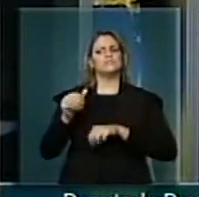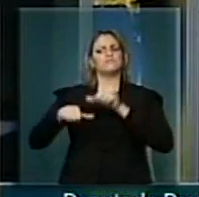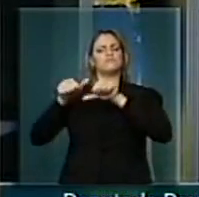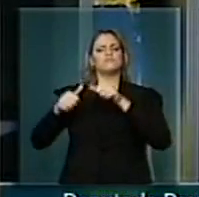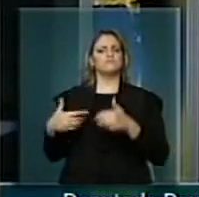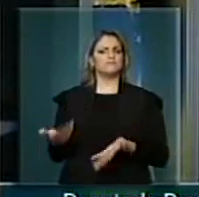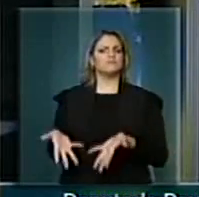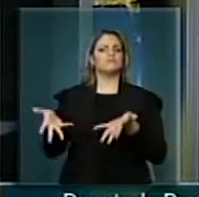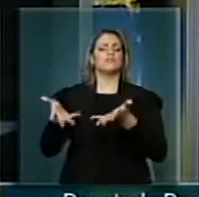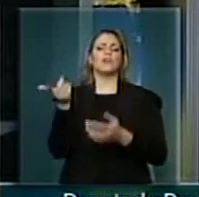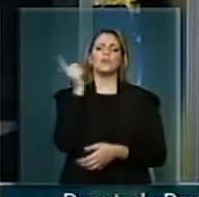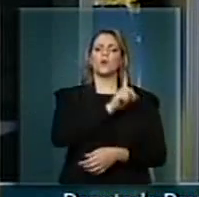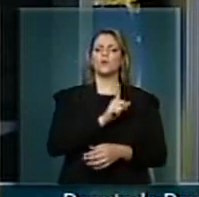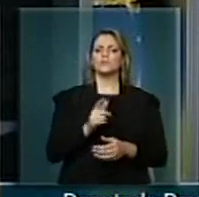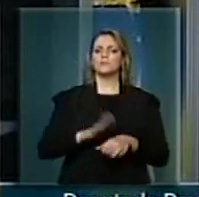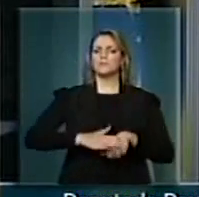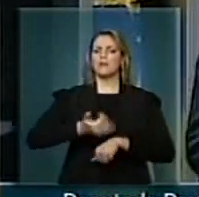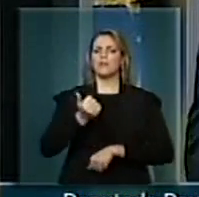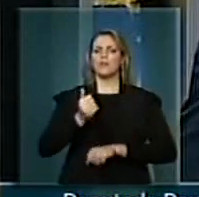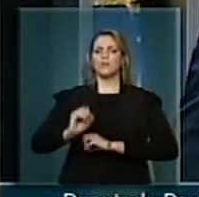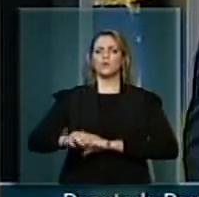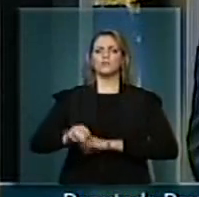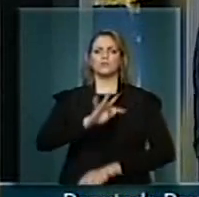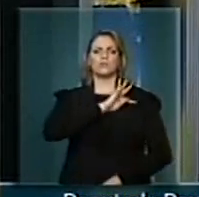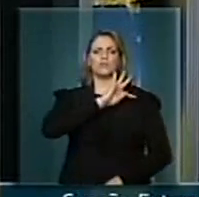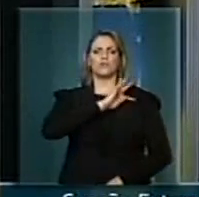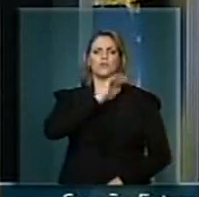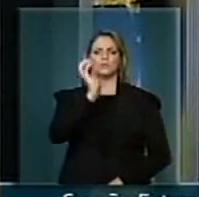retomar a educação tecnológica.